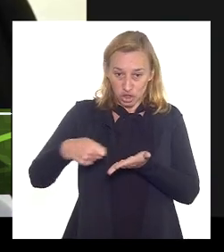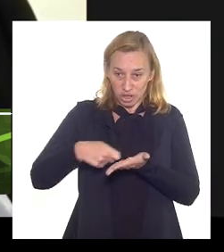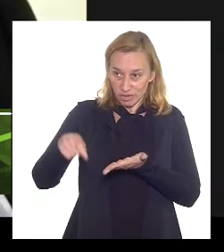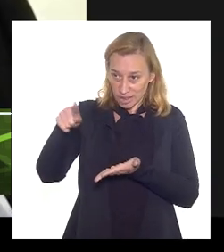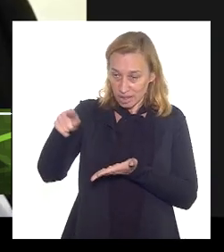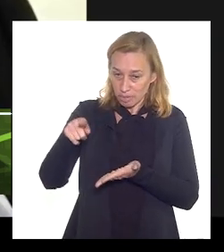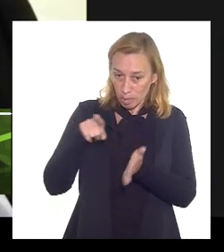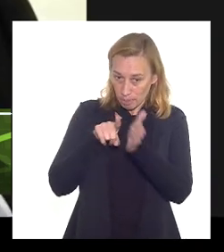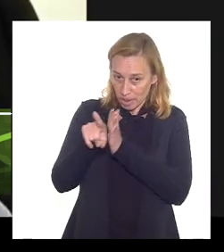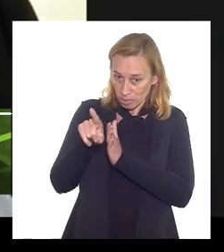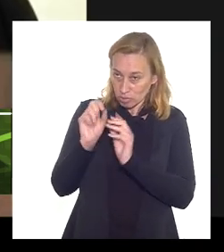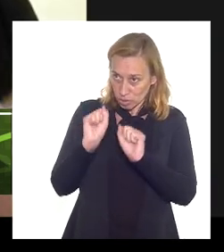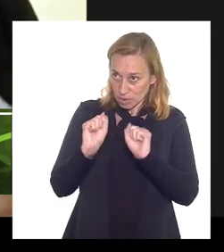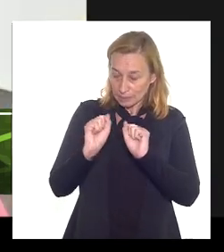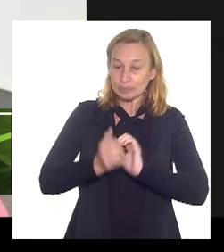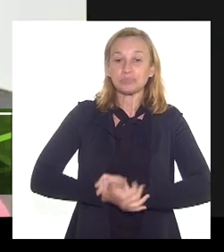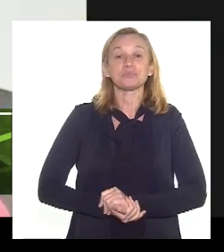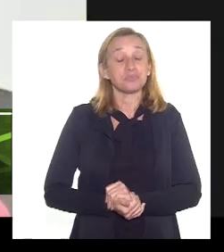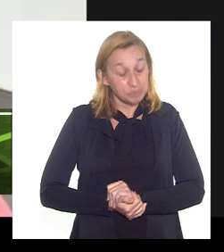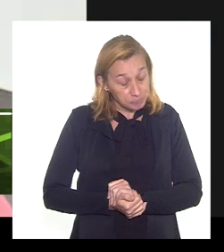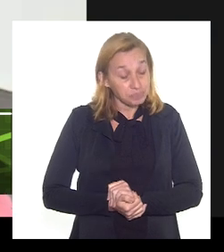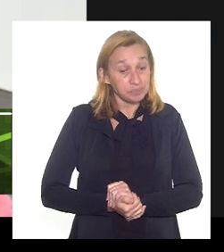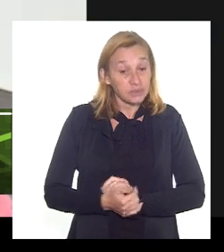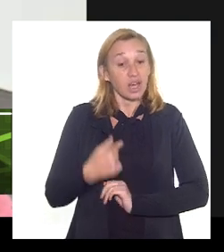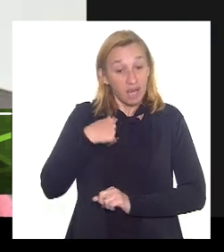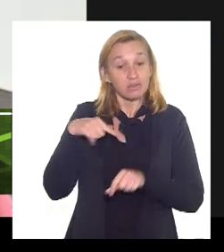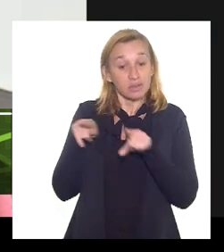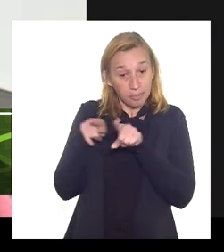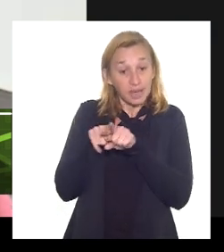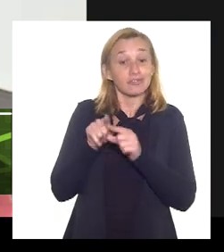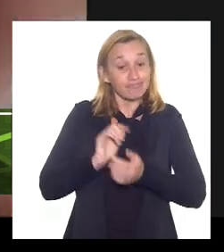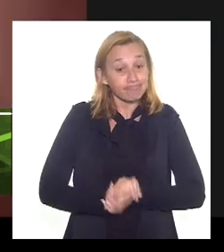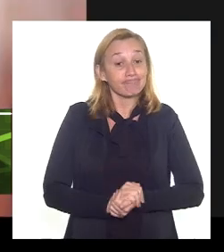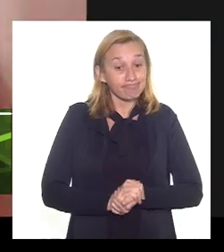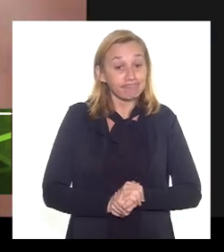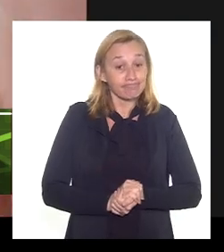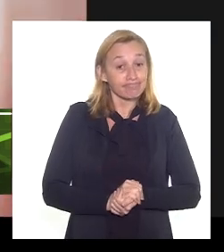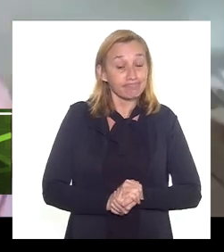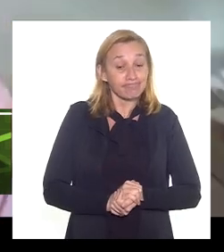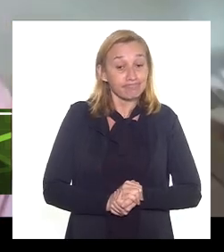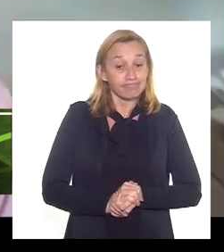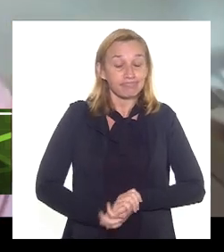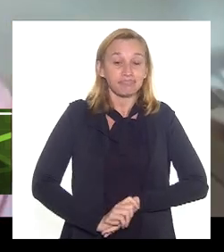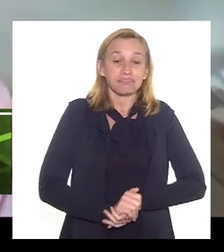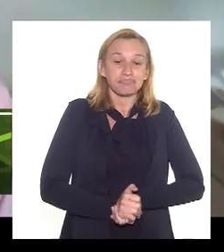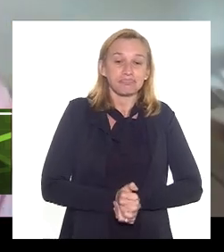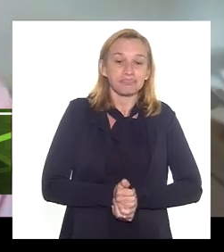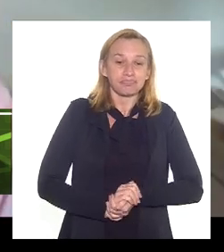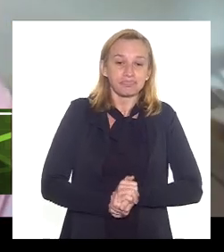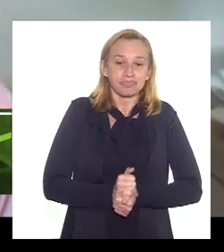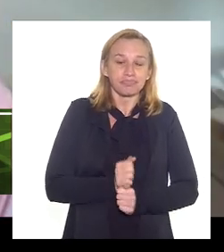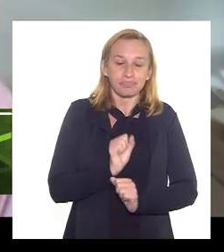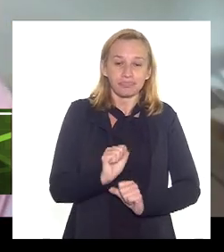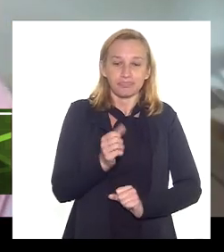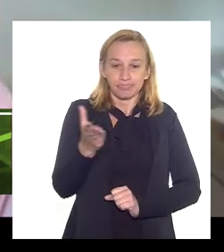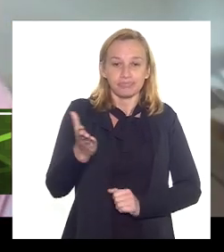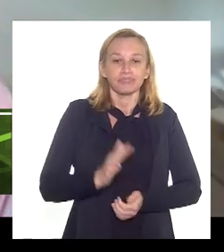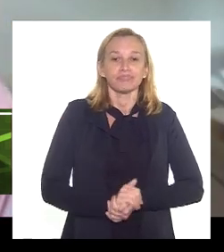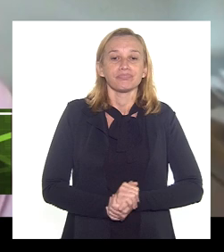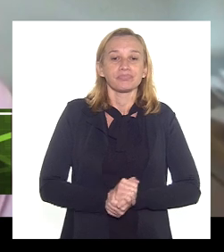questionamento assim que possível eu também eu tenho um questionamento por favor David Macedo